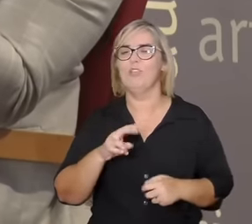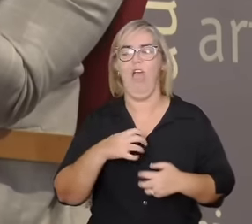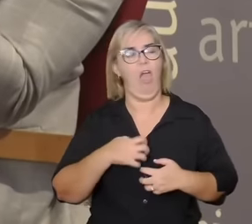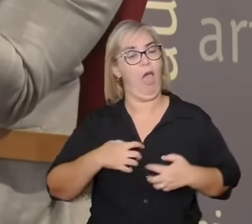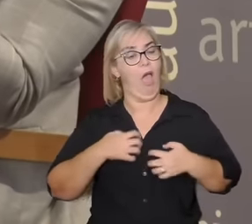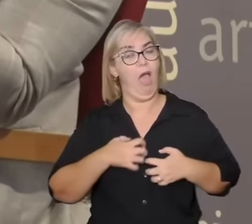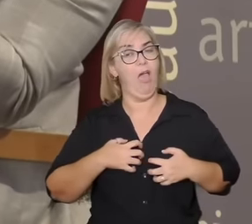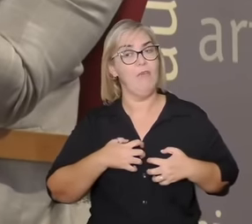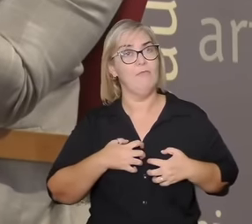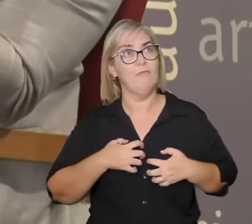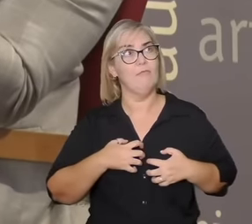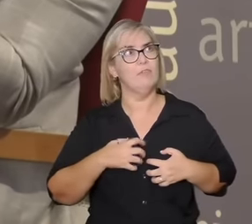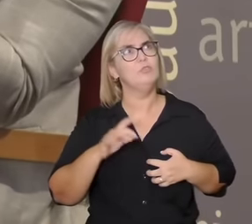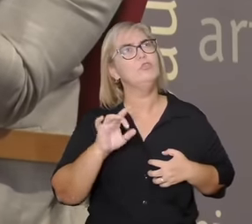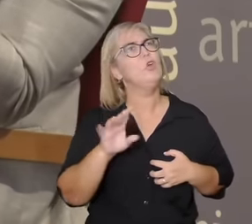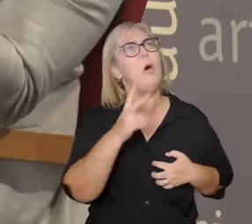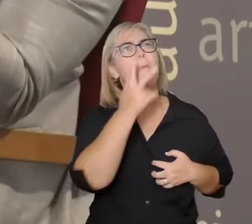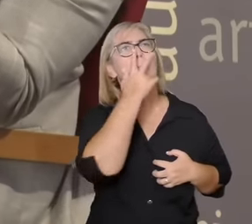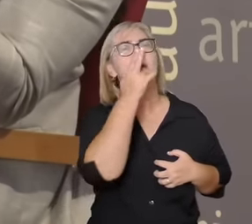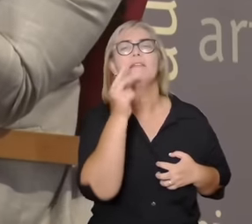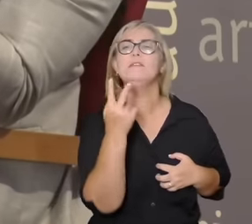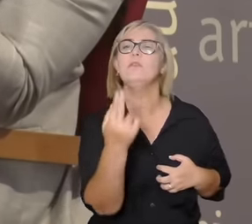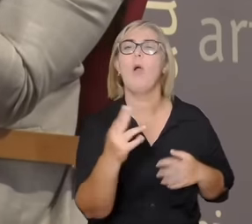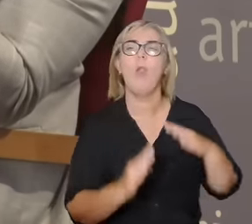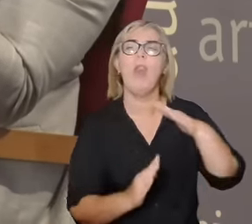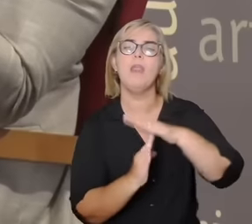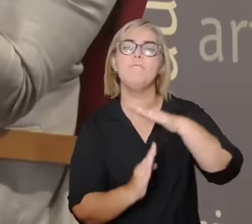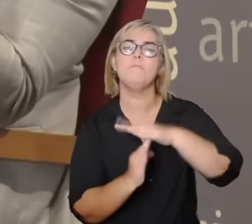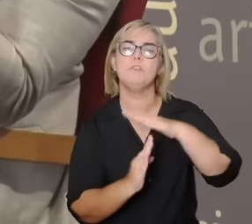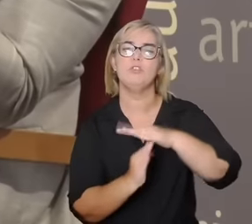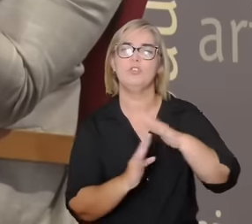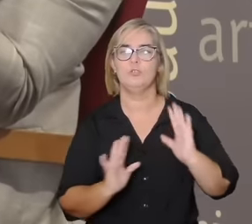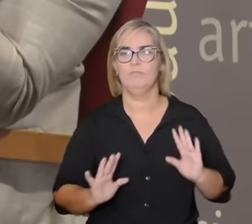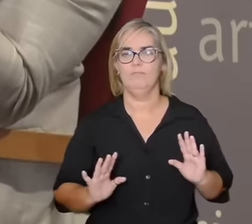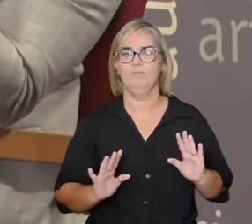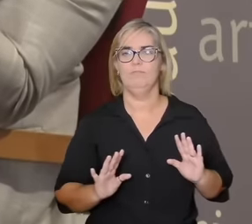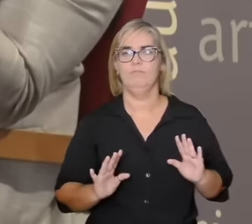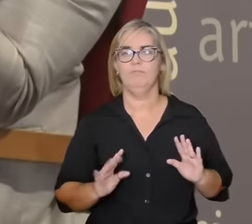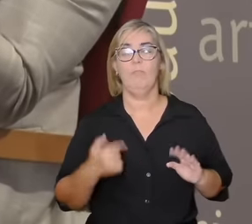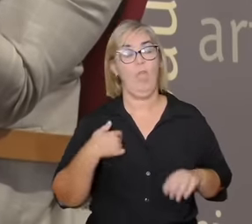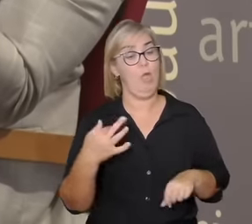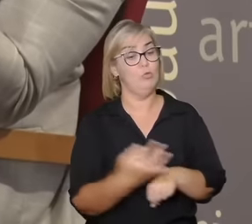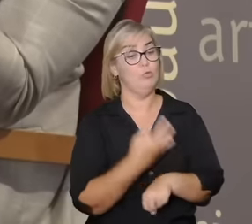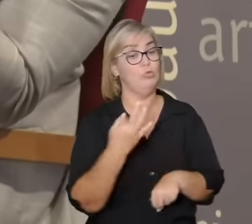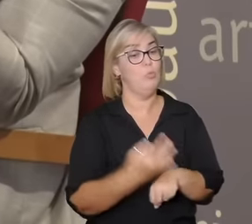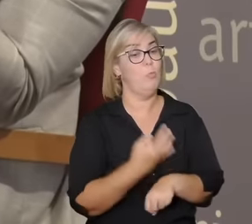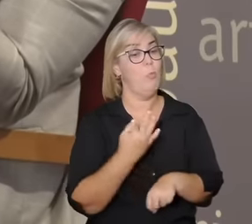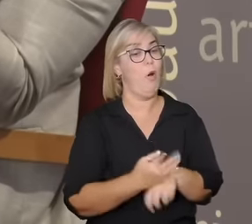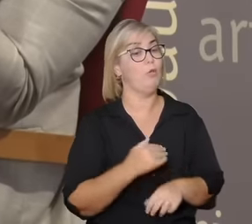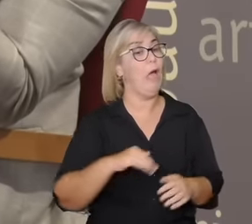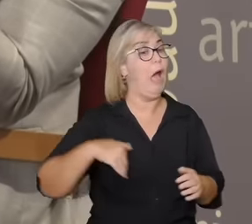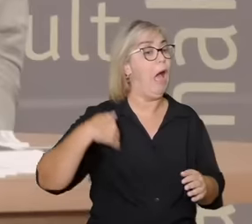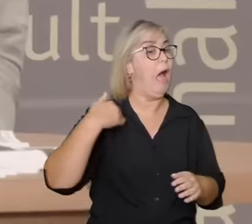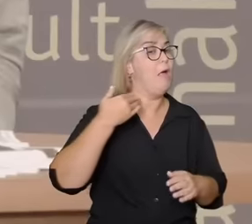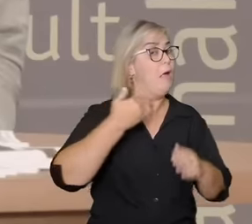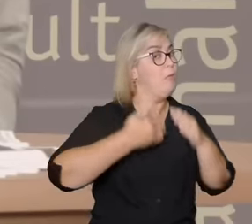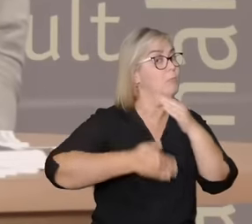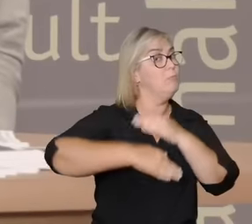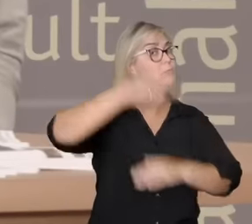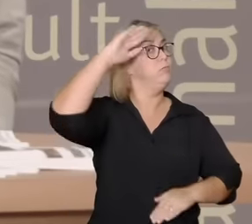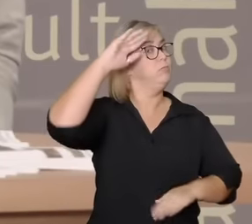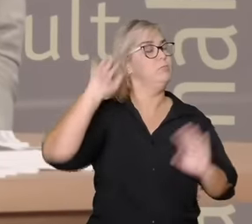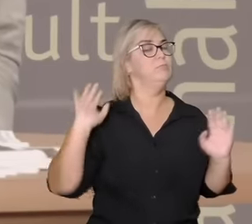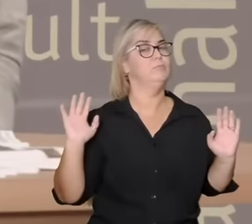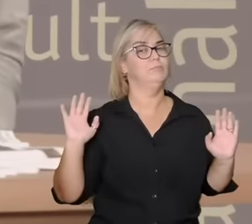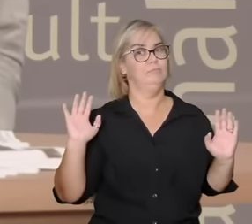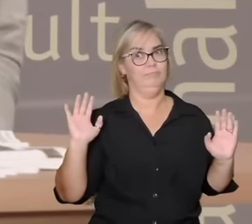limites limites de suportabilidade o que eu posso ou não suportar até onde eu posso ir ou não até